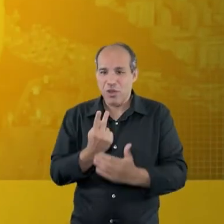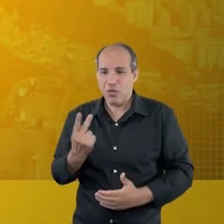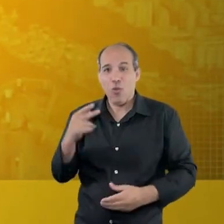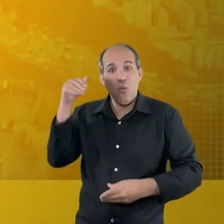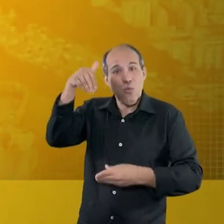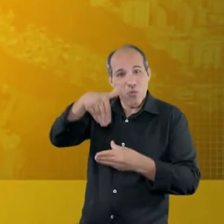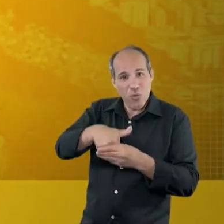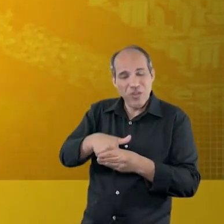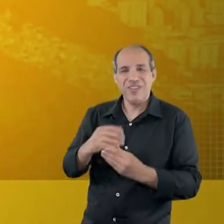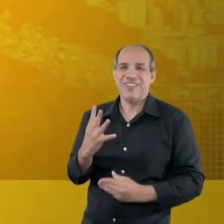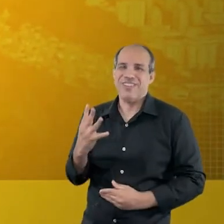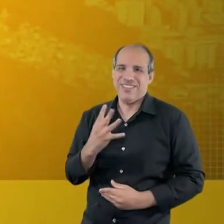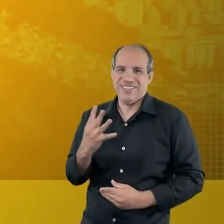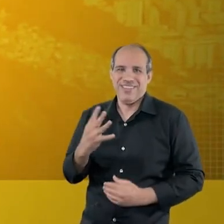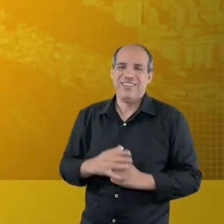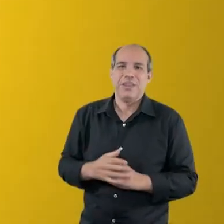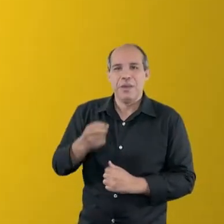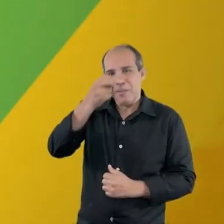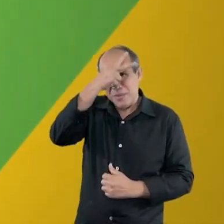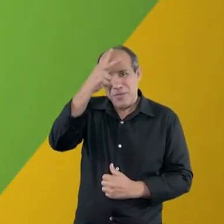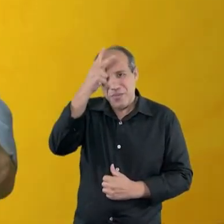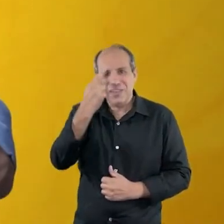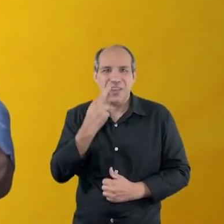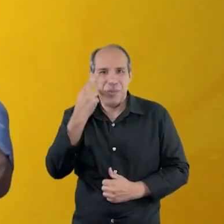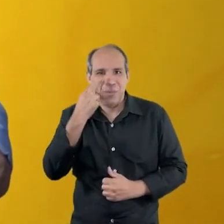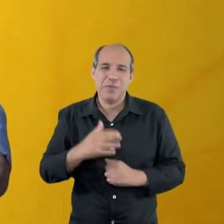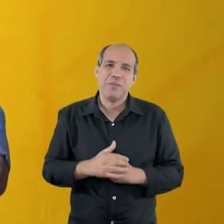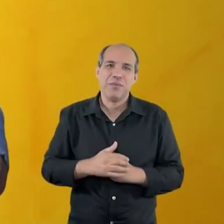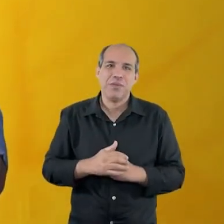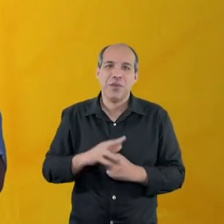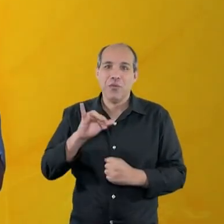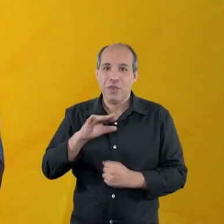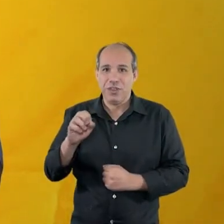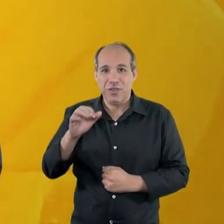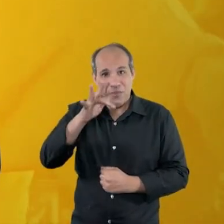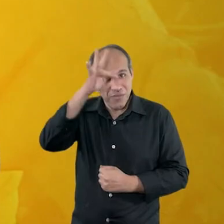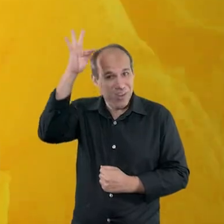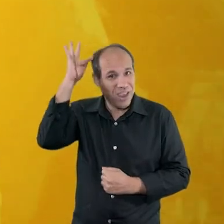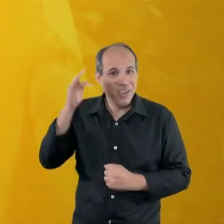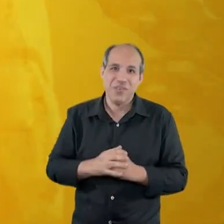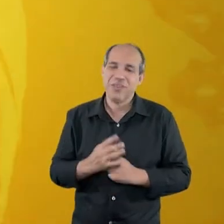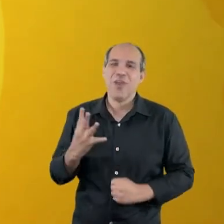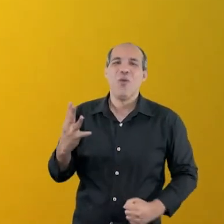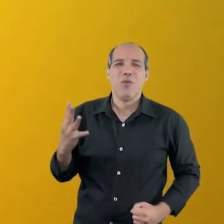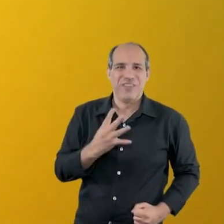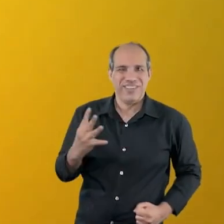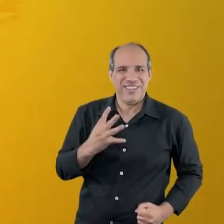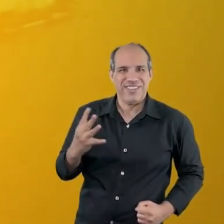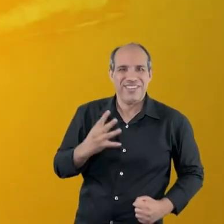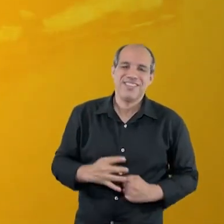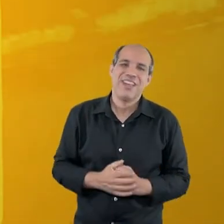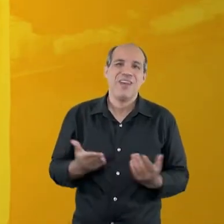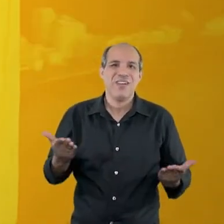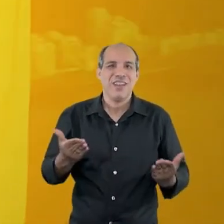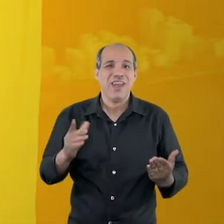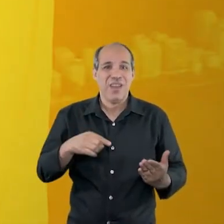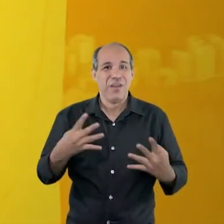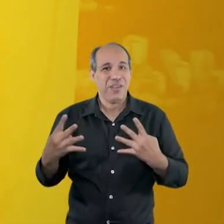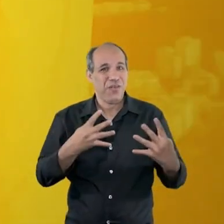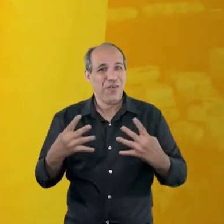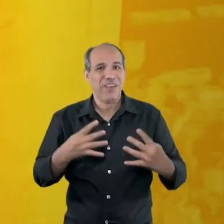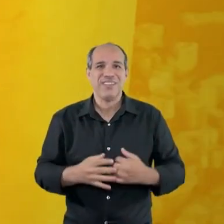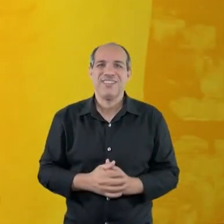gente. Vote 44. Para prefeito Rodrigo Amorim. Vice-Fred Pacheco. 44. Tudo